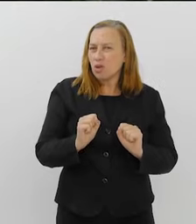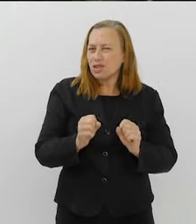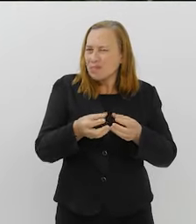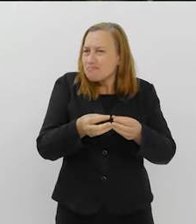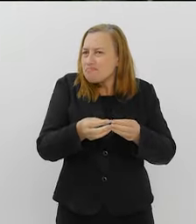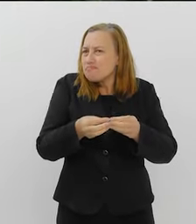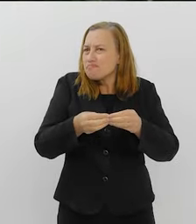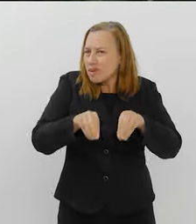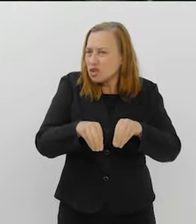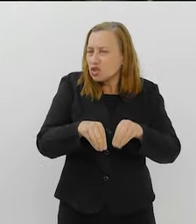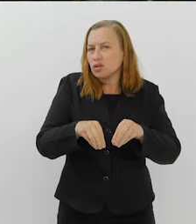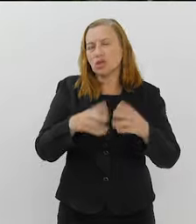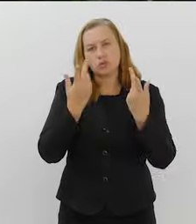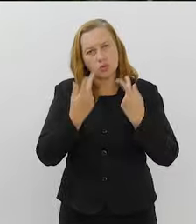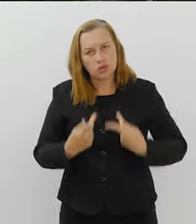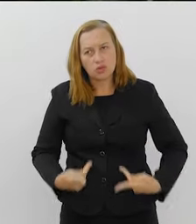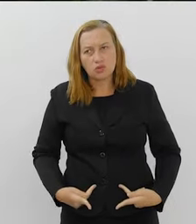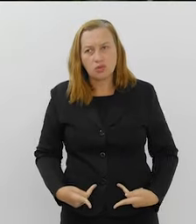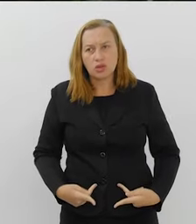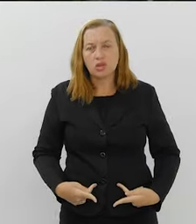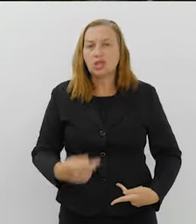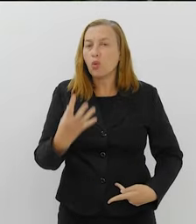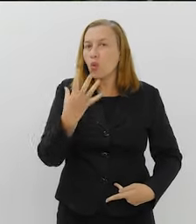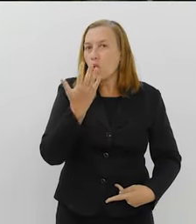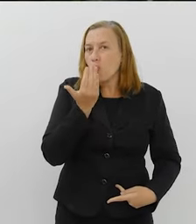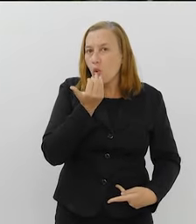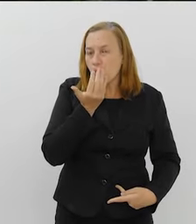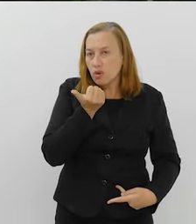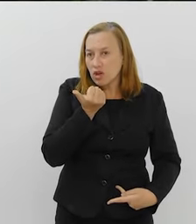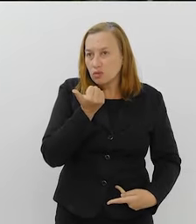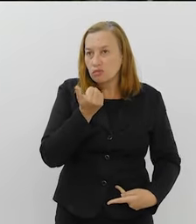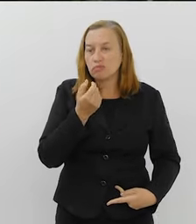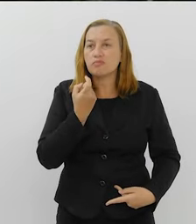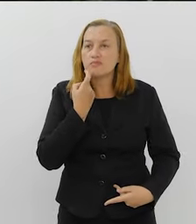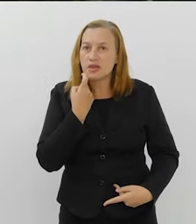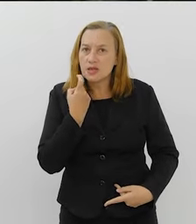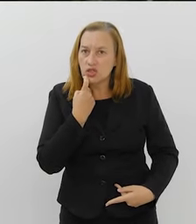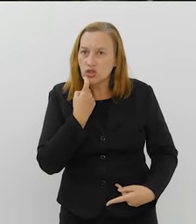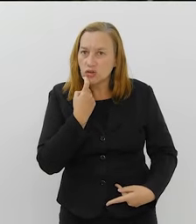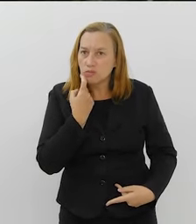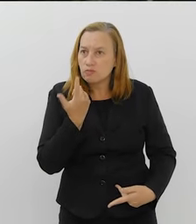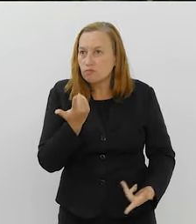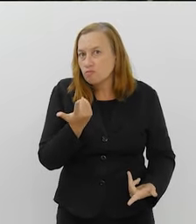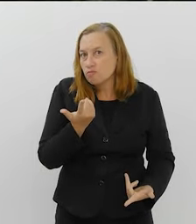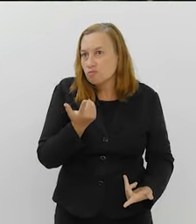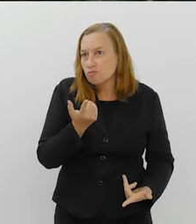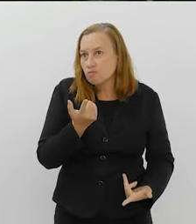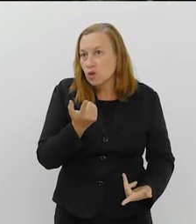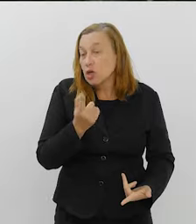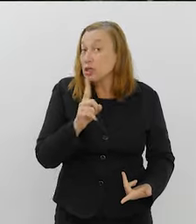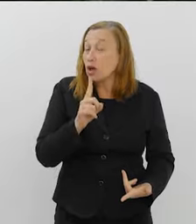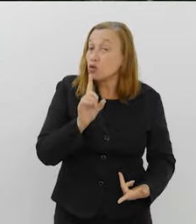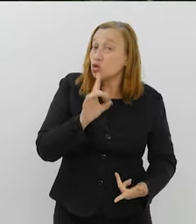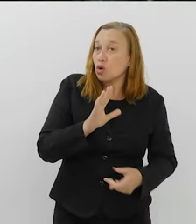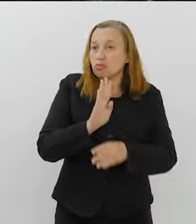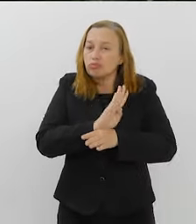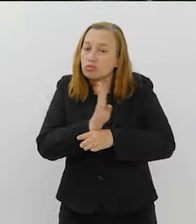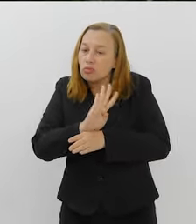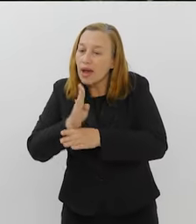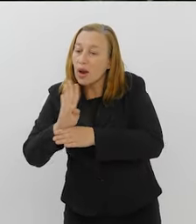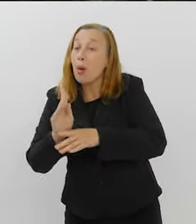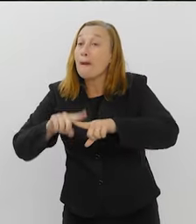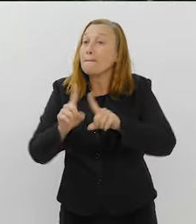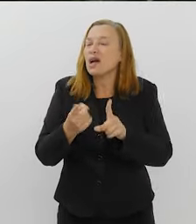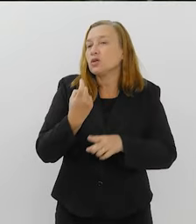estar afetando os seres humanos que estão aí consumindo esses peixes. Não necessariamente o tubarão, mas